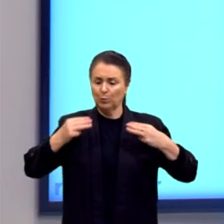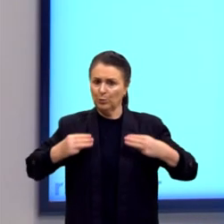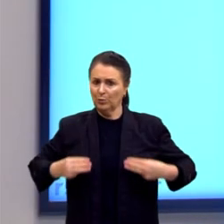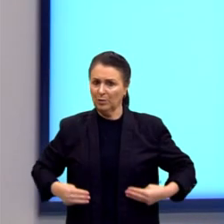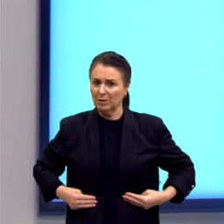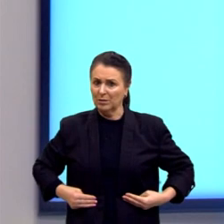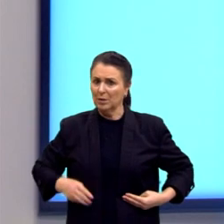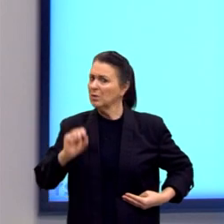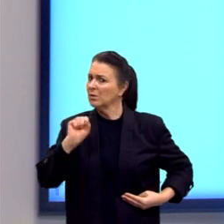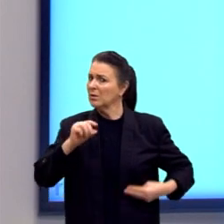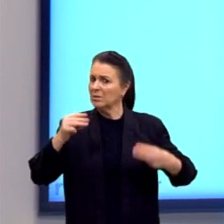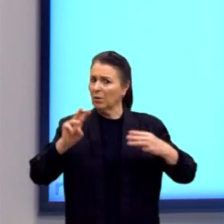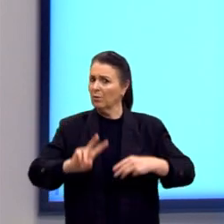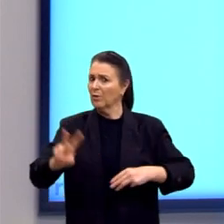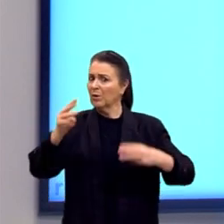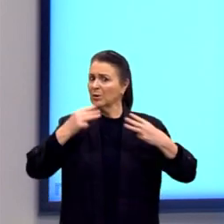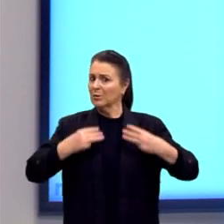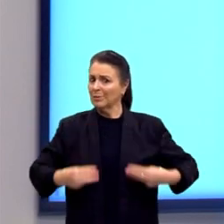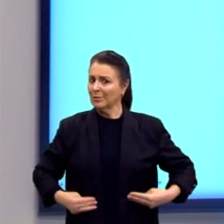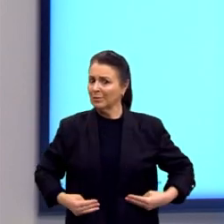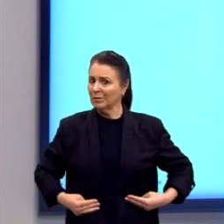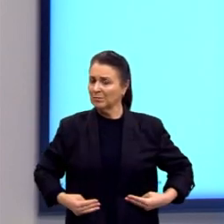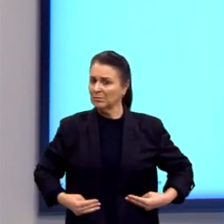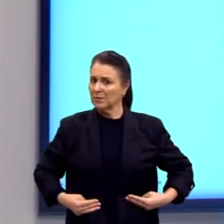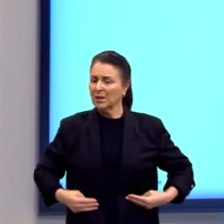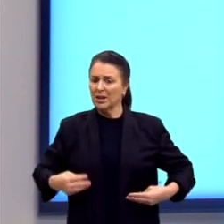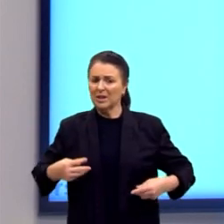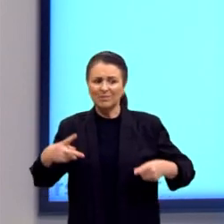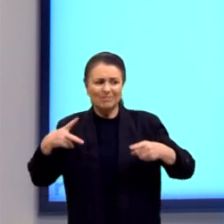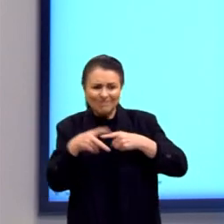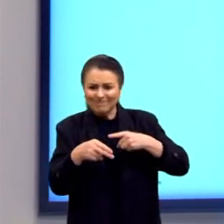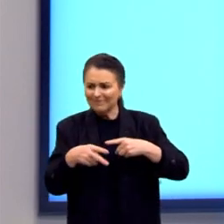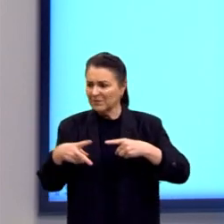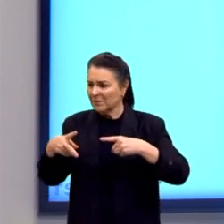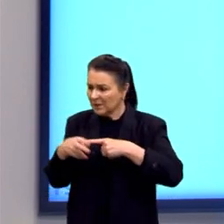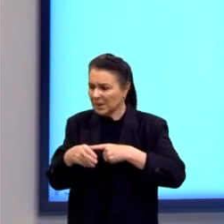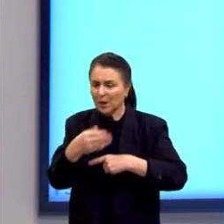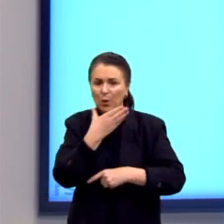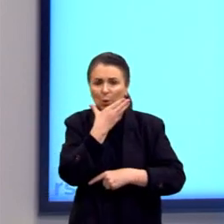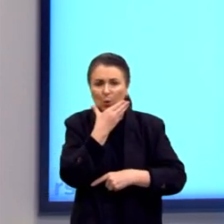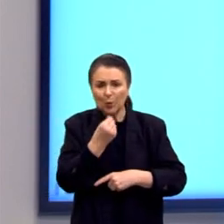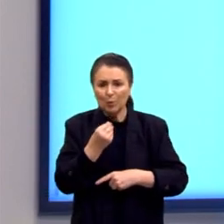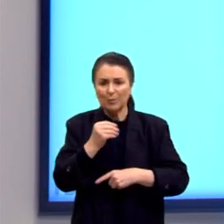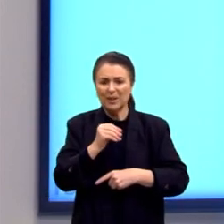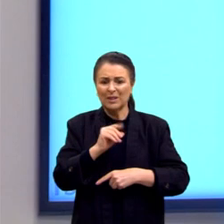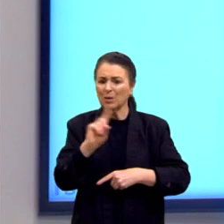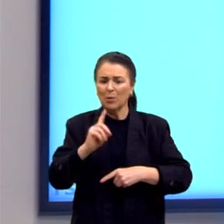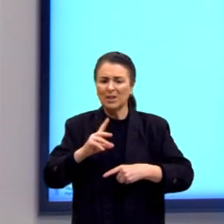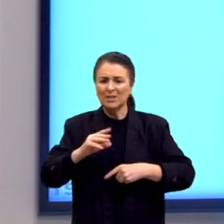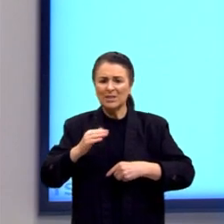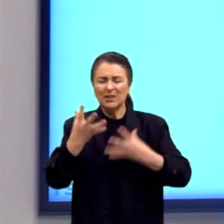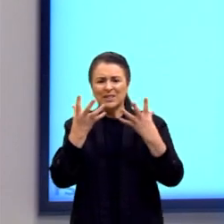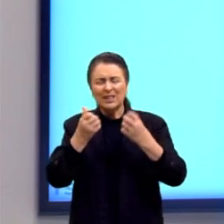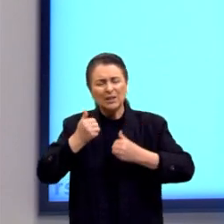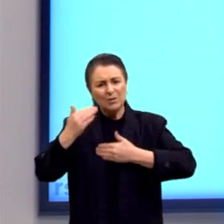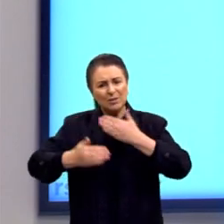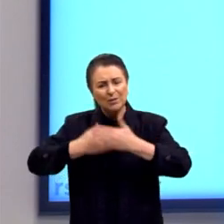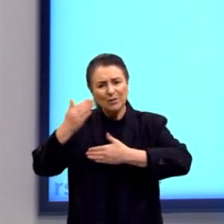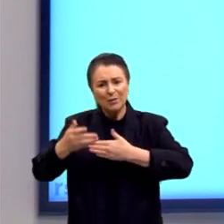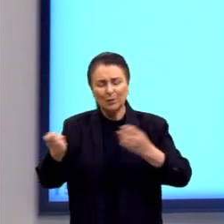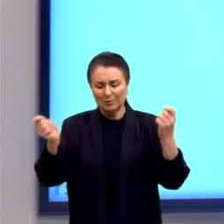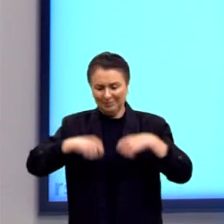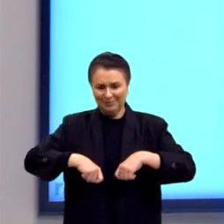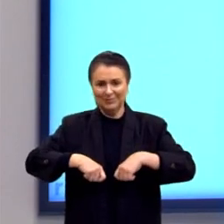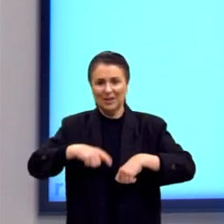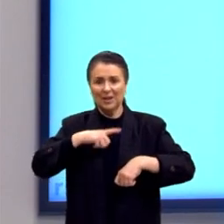que são esses valores morais, são os valores que podaram o homem, que não deixaram o homem desenvolver as suas potências. E ele faz uma